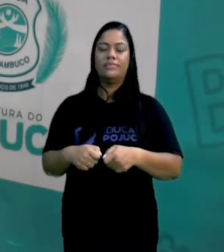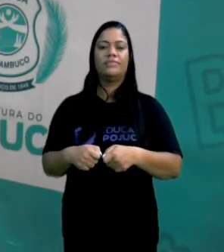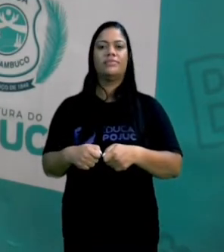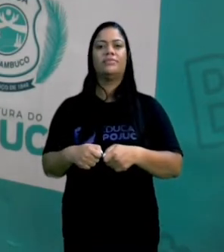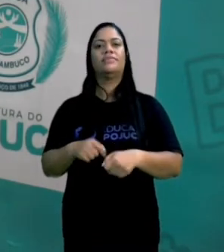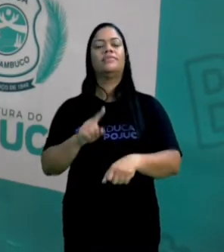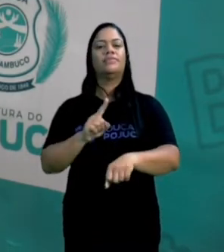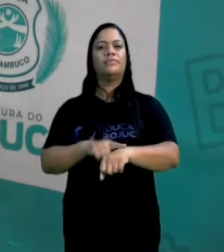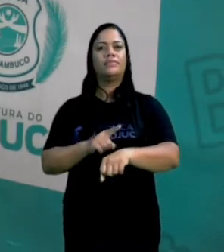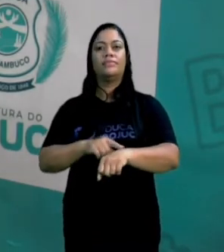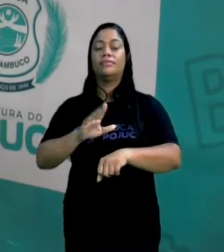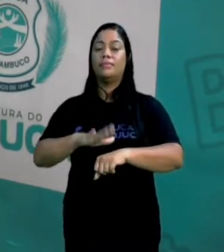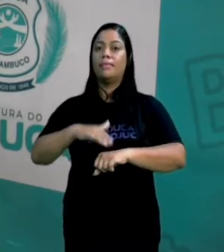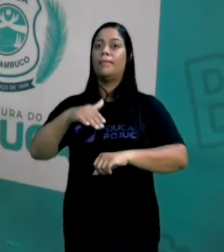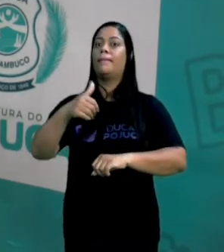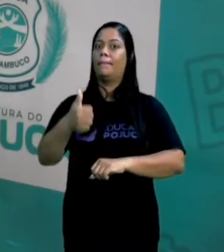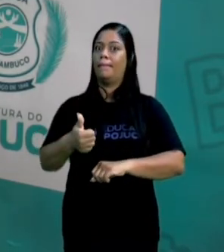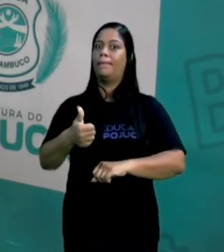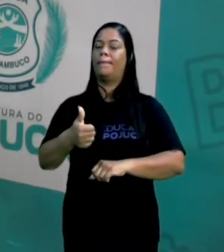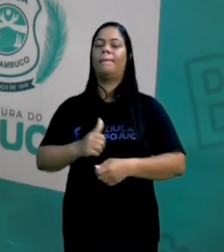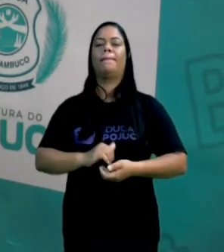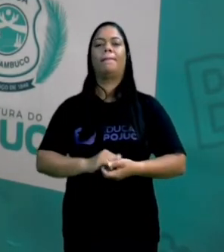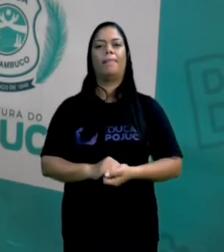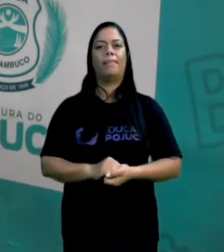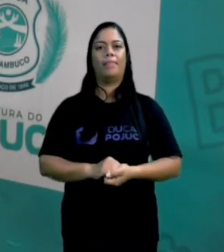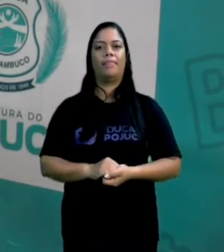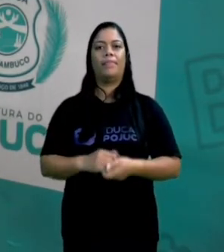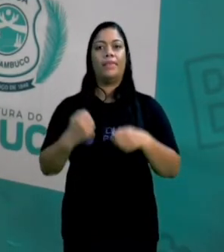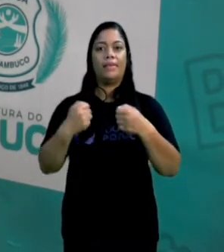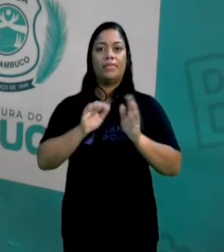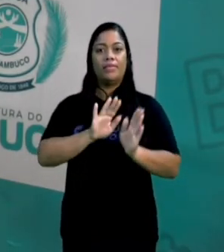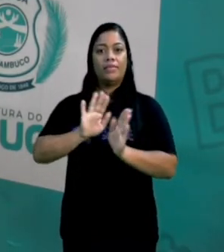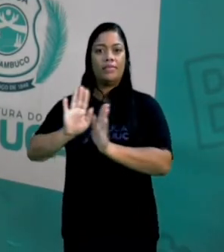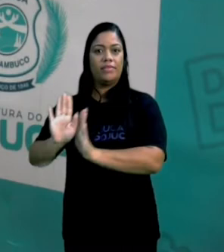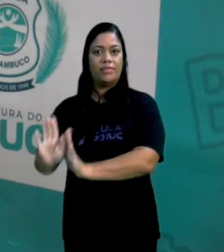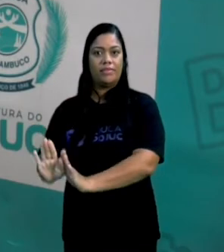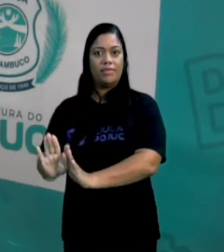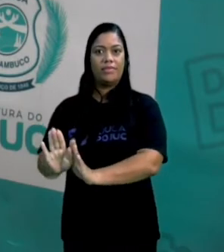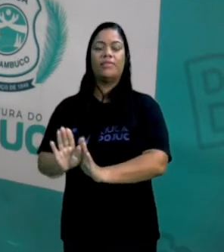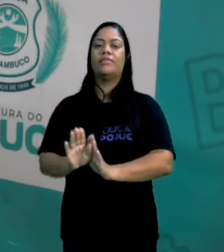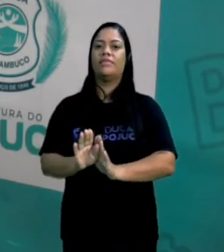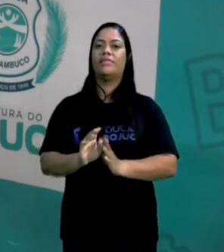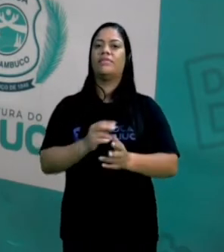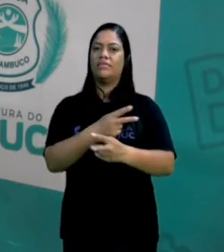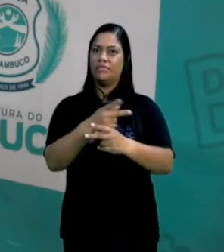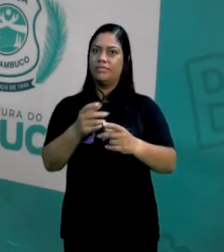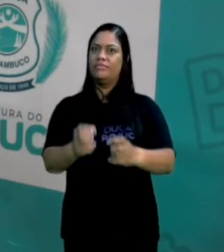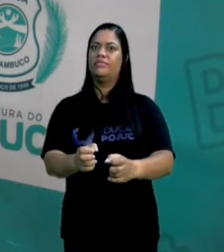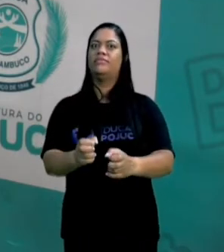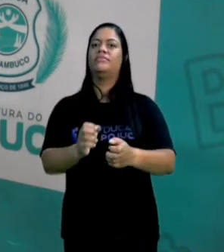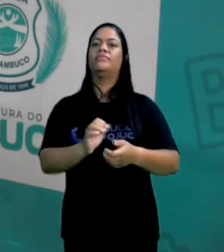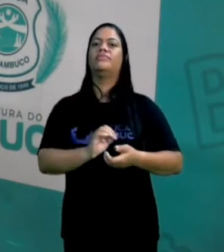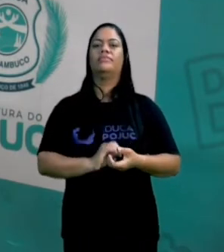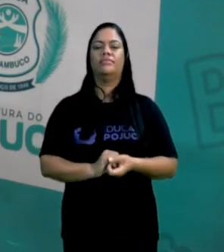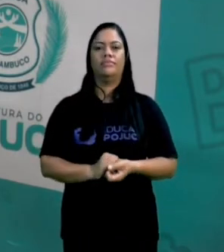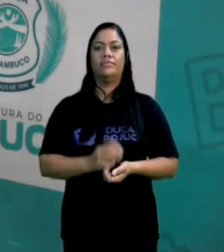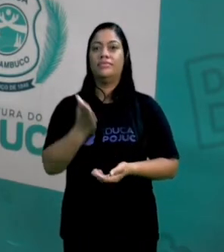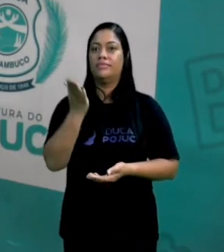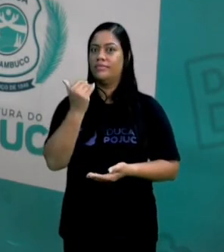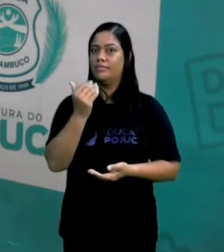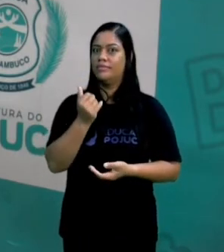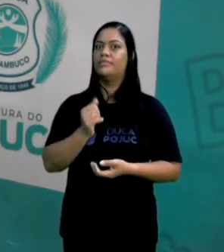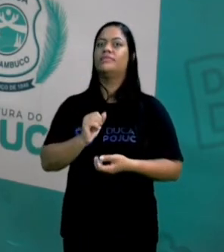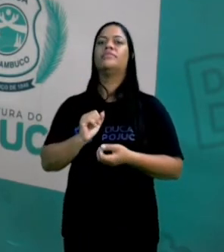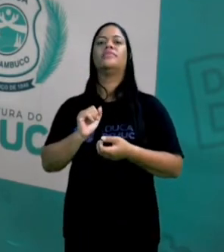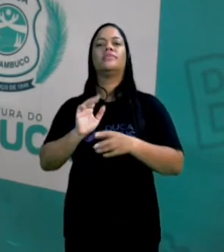muito maior, você precisa realmente deixar de lado, abandonar algumas atividades, se alimentar